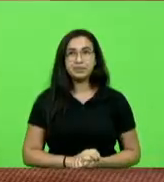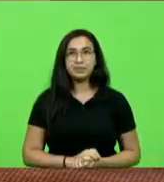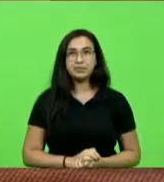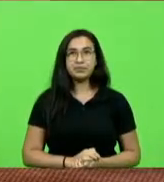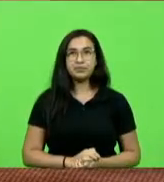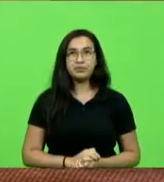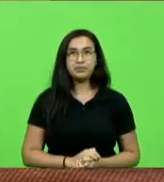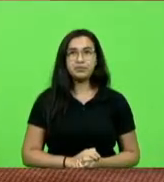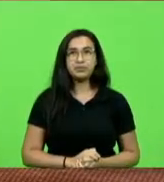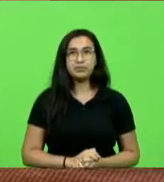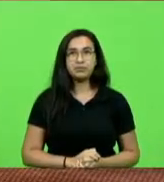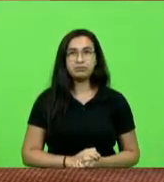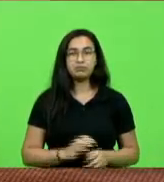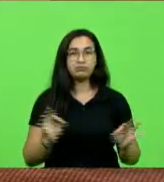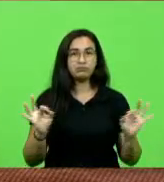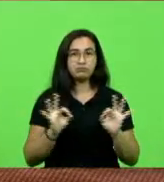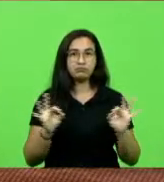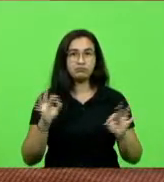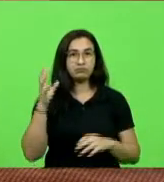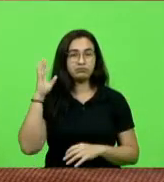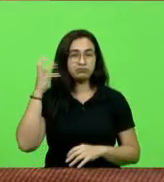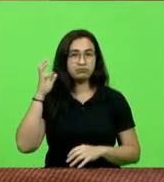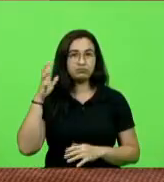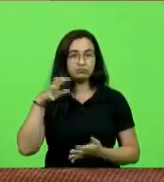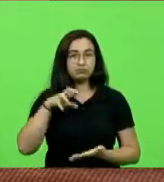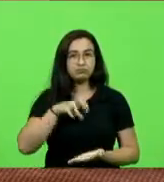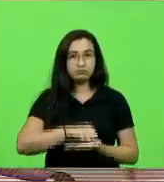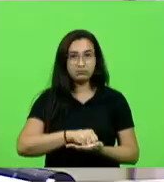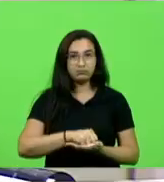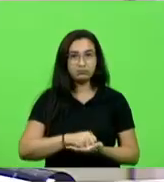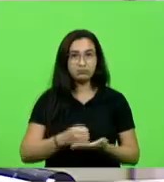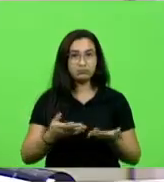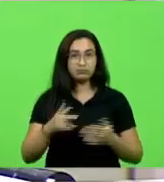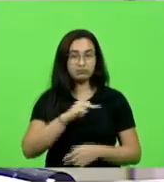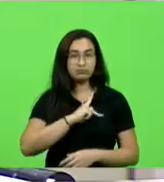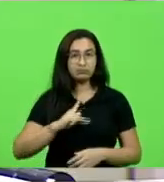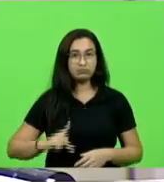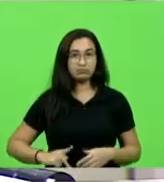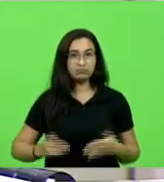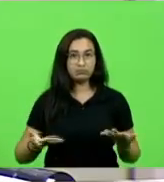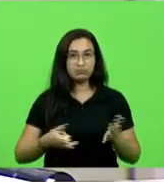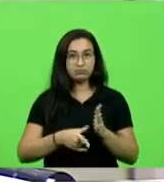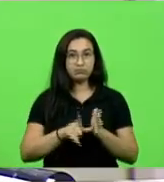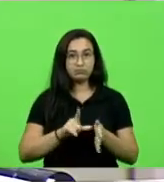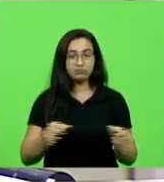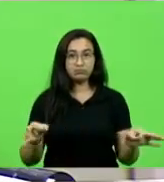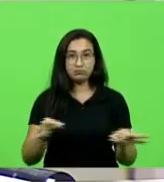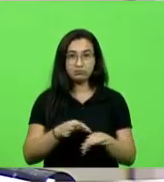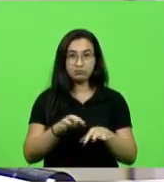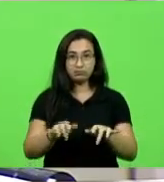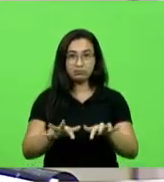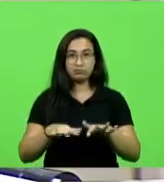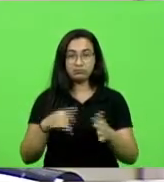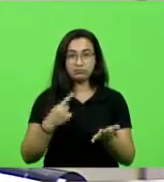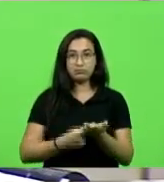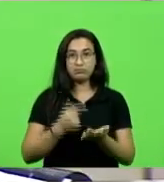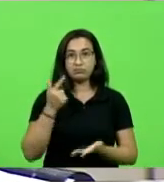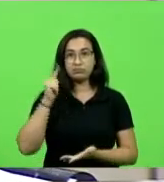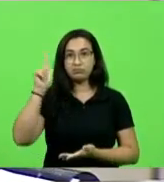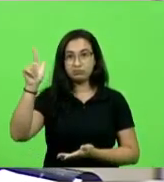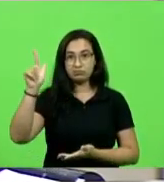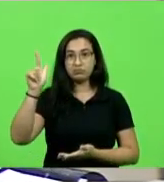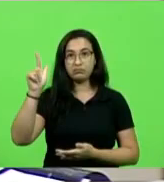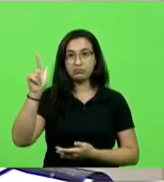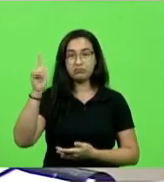Ok. Não havendo mais oradores inscritos. Esta presidência, antes de encerrar a sessão, convoca outra ordinária